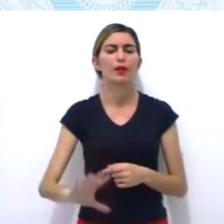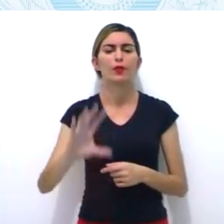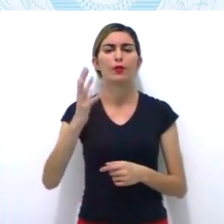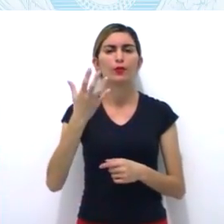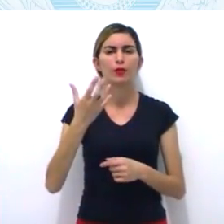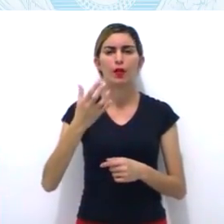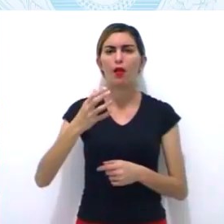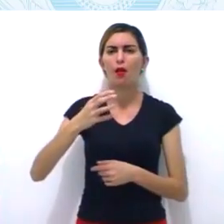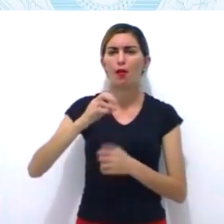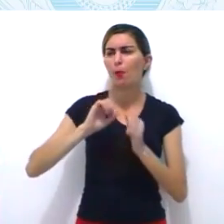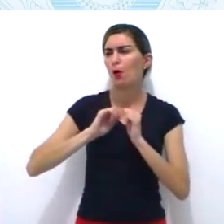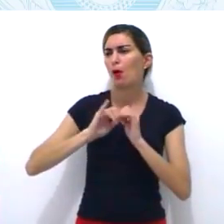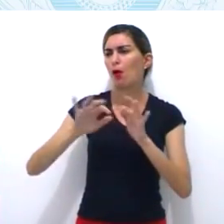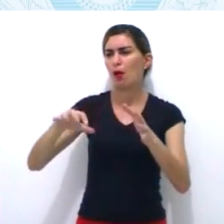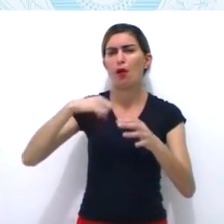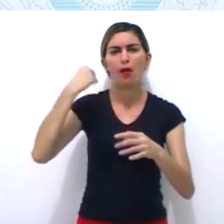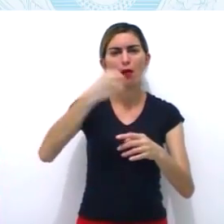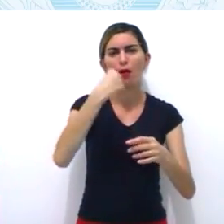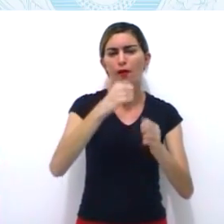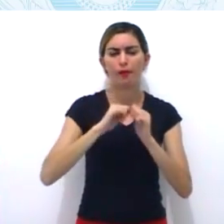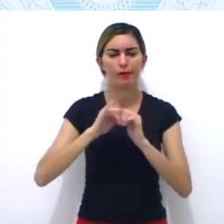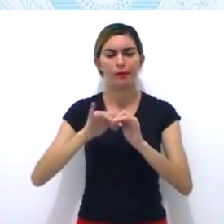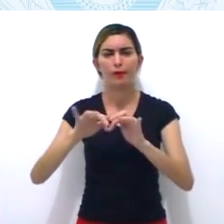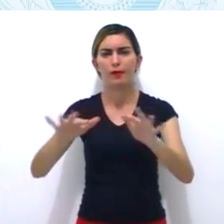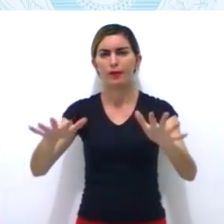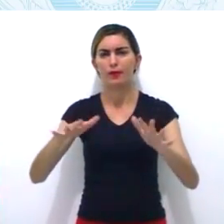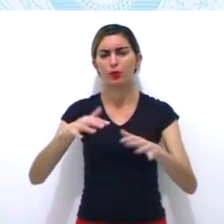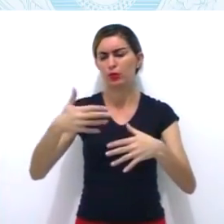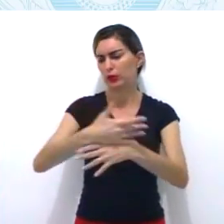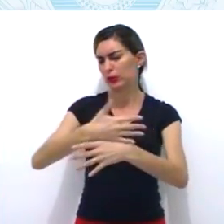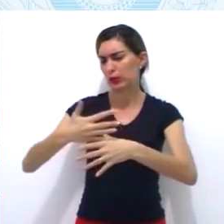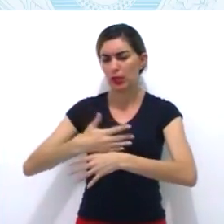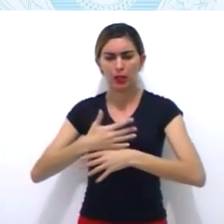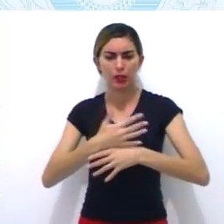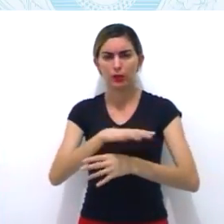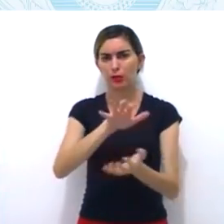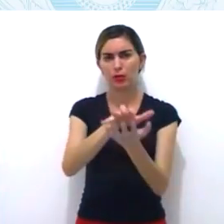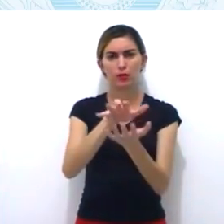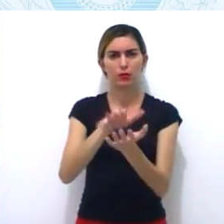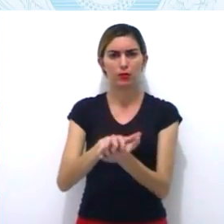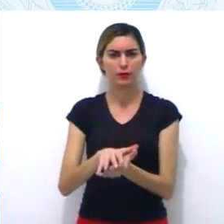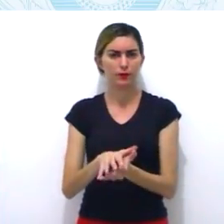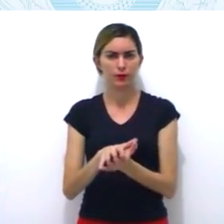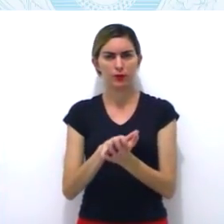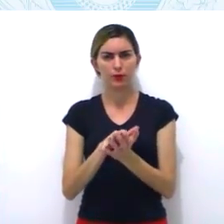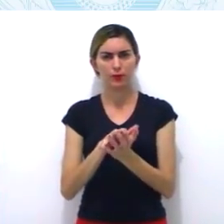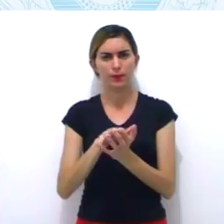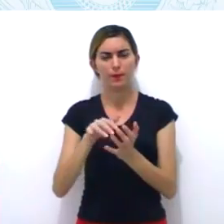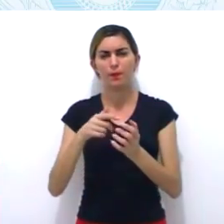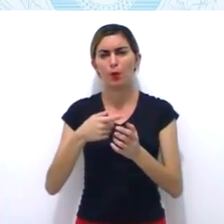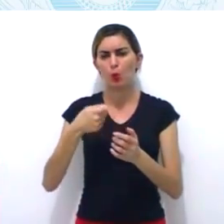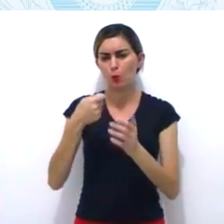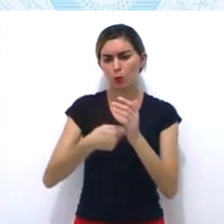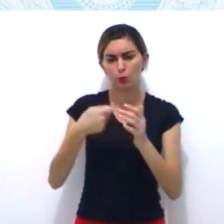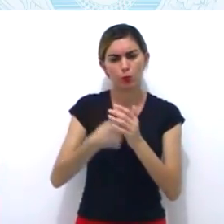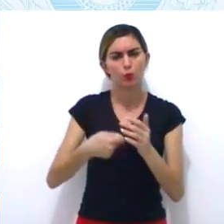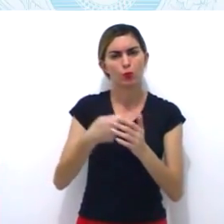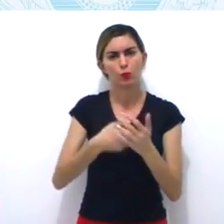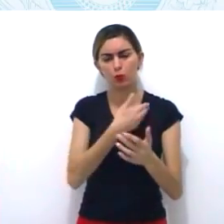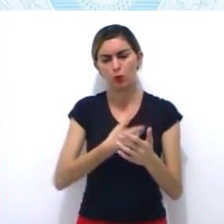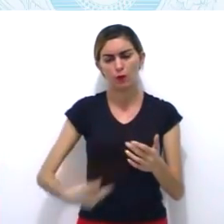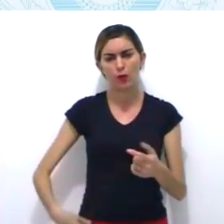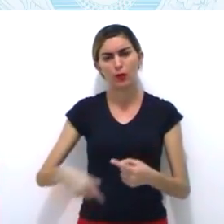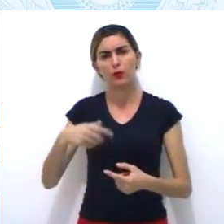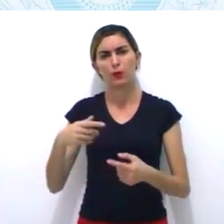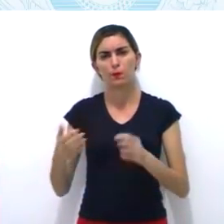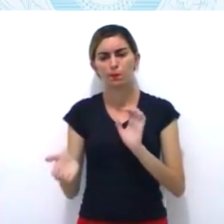governador local a brigar-se a outra, no Forte do Brum. logo depois, o governador Caetano Pinto